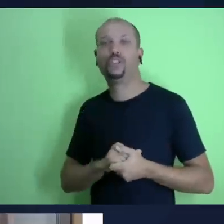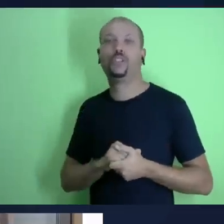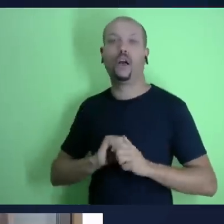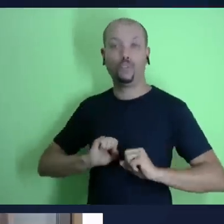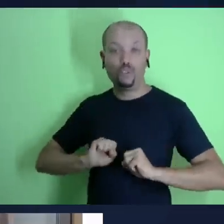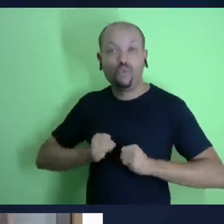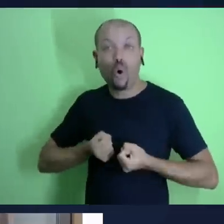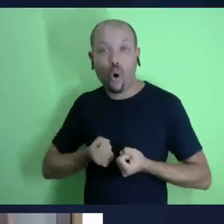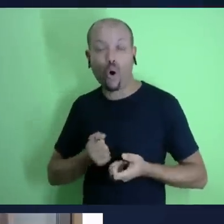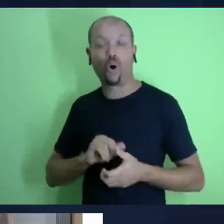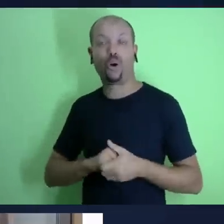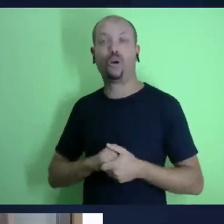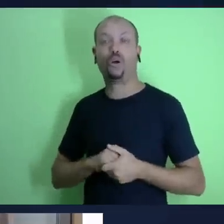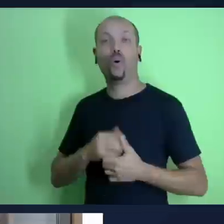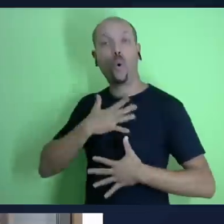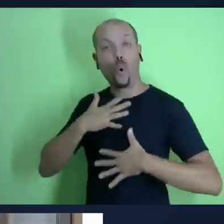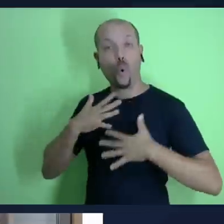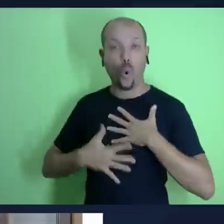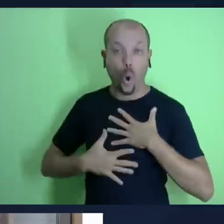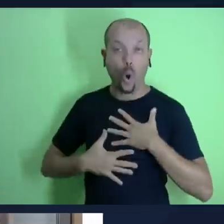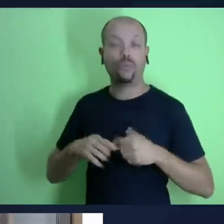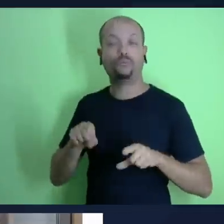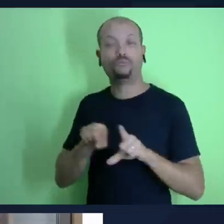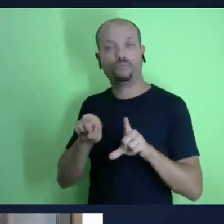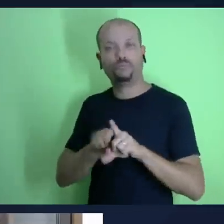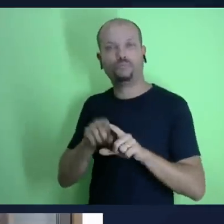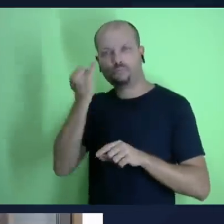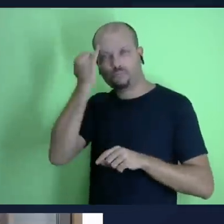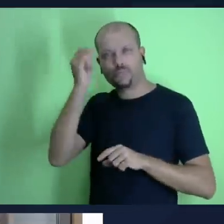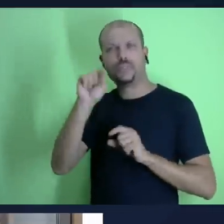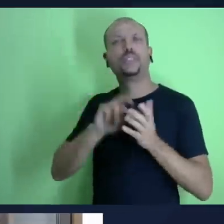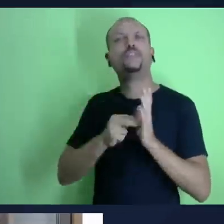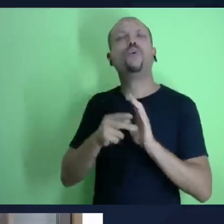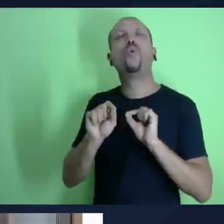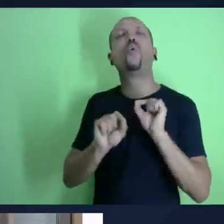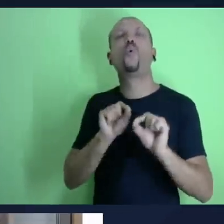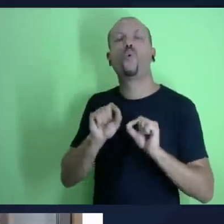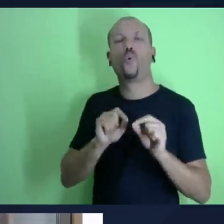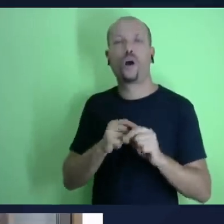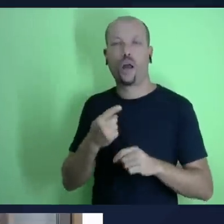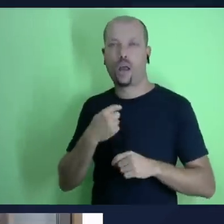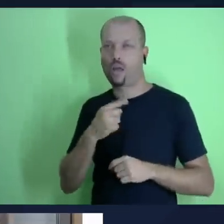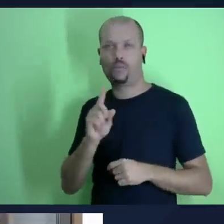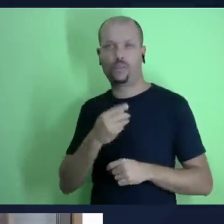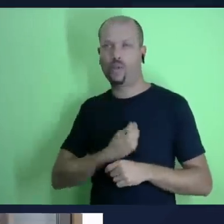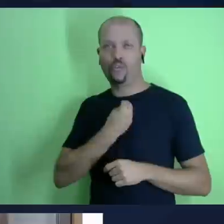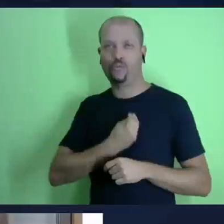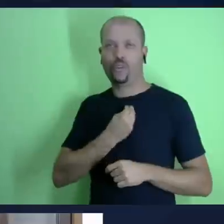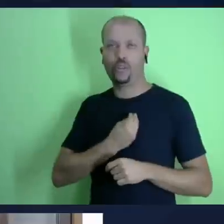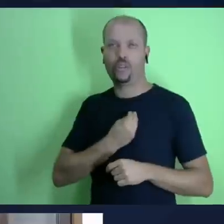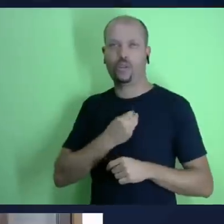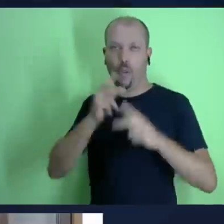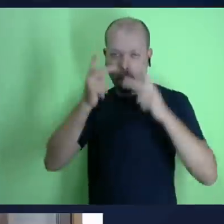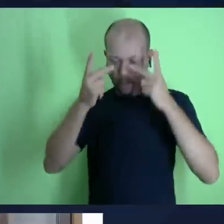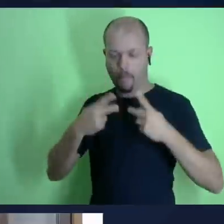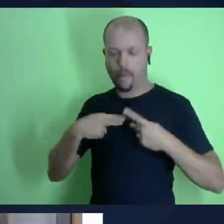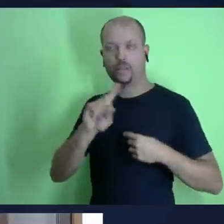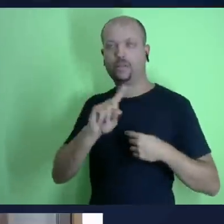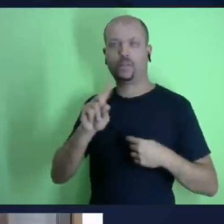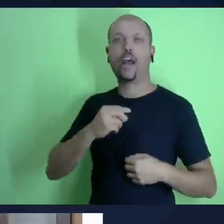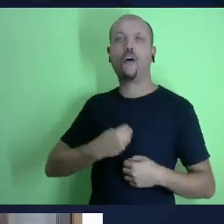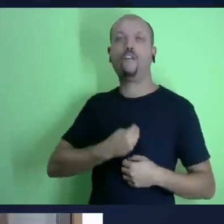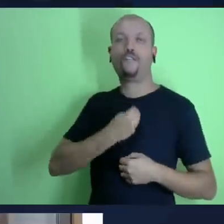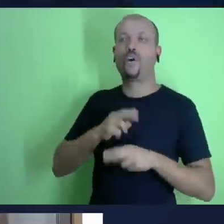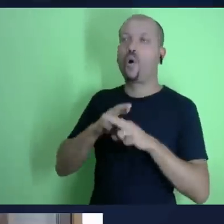nome do do pai e para abençoar as pessoas então a ideia é que nós tenhamos um foco de